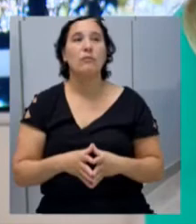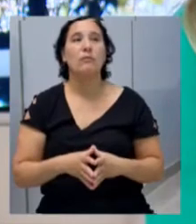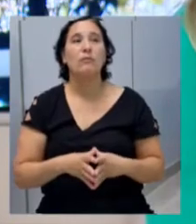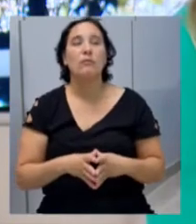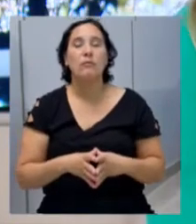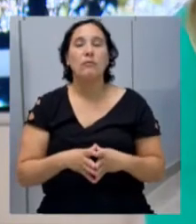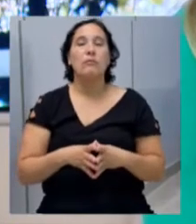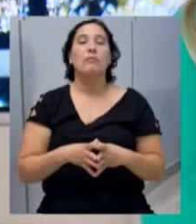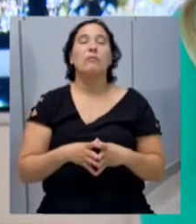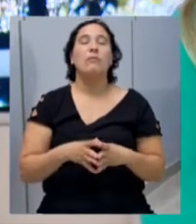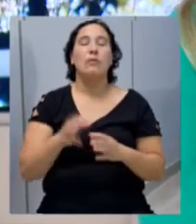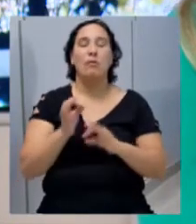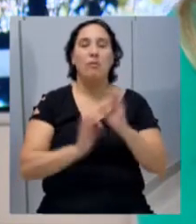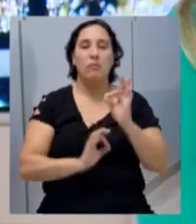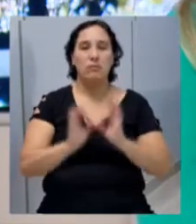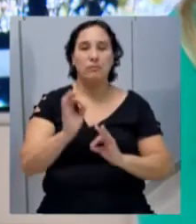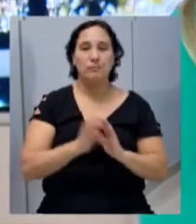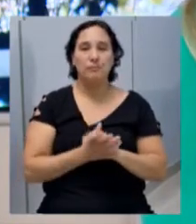peça de planejamento.